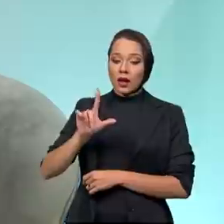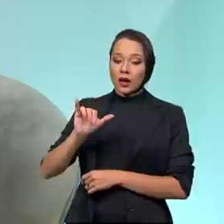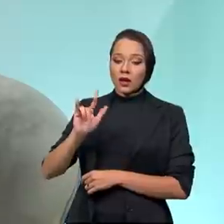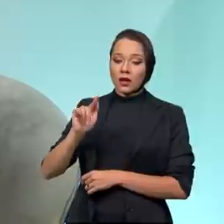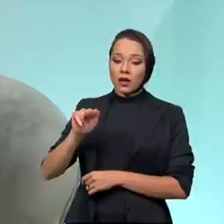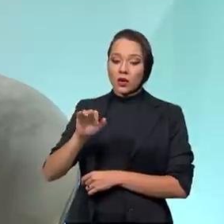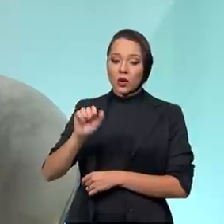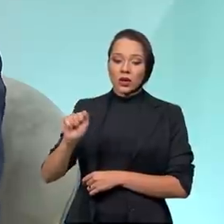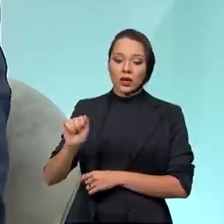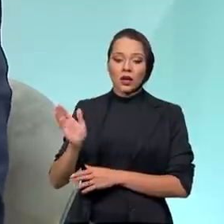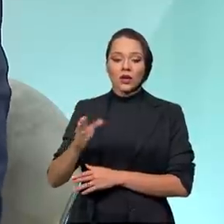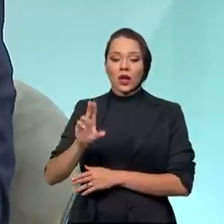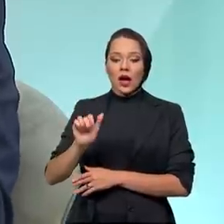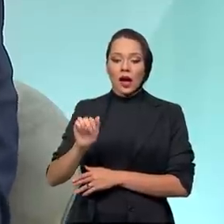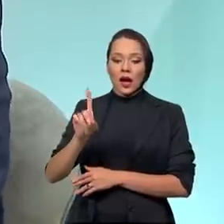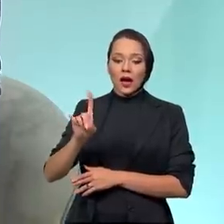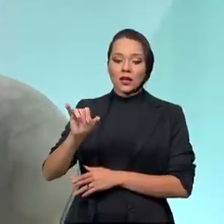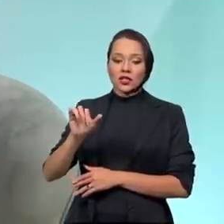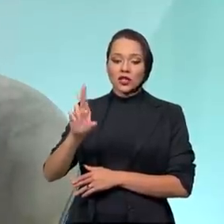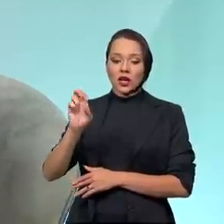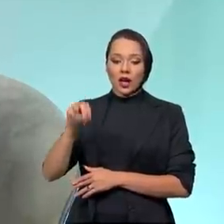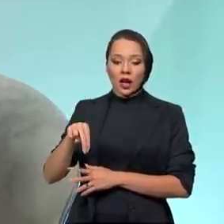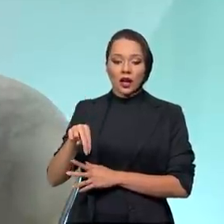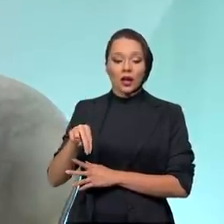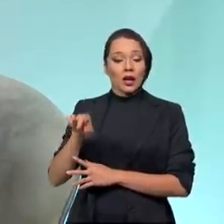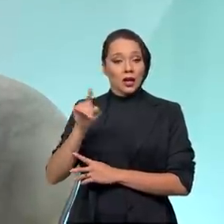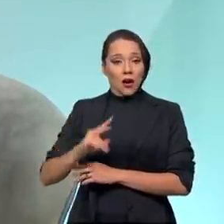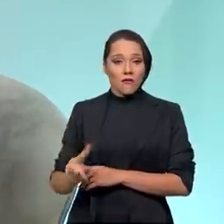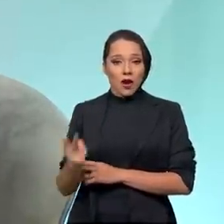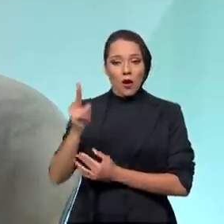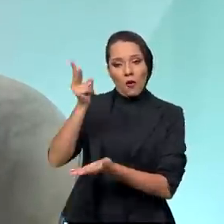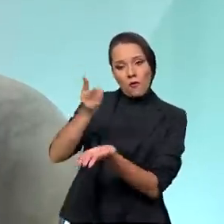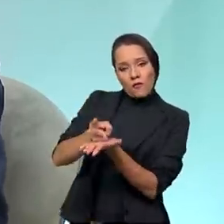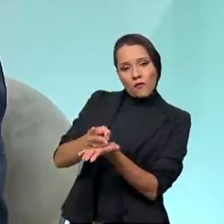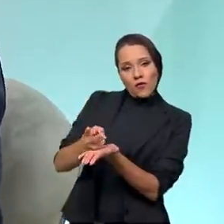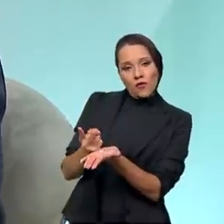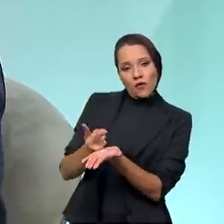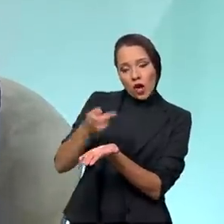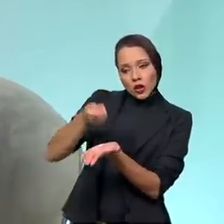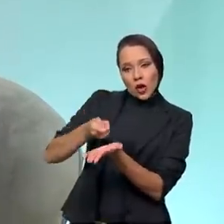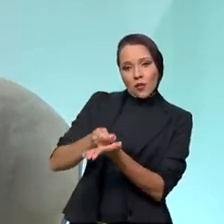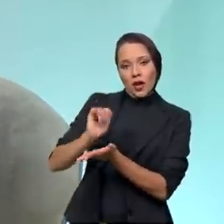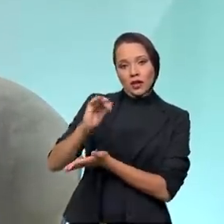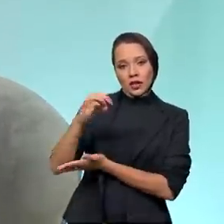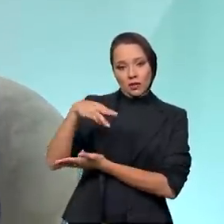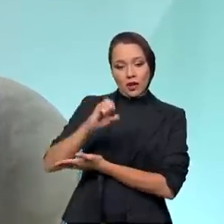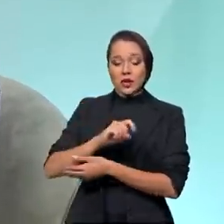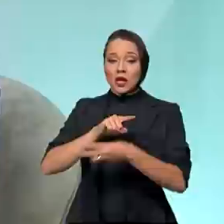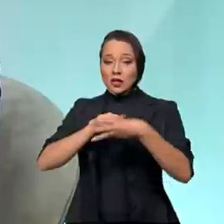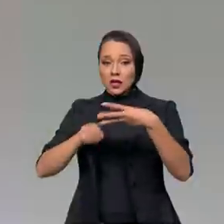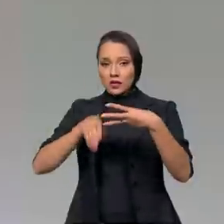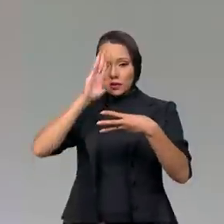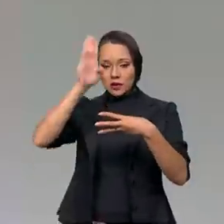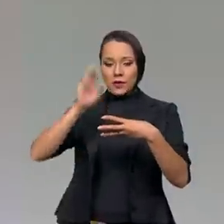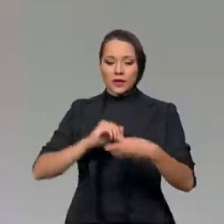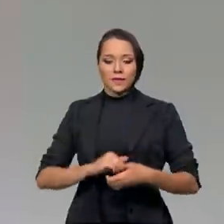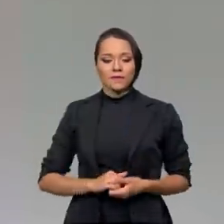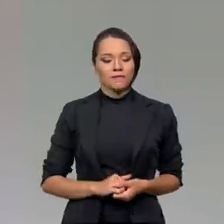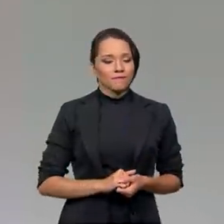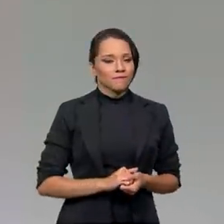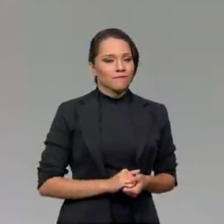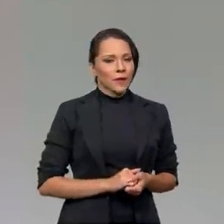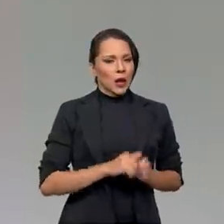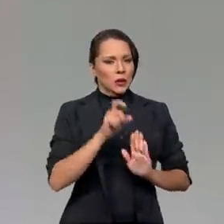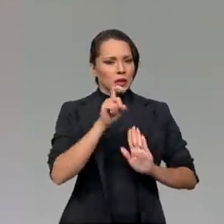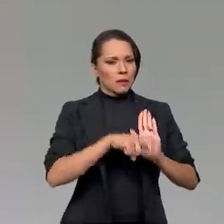ADREM, um valor fixo por litro na cobrança do ICMS. Esses são os três principais pontos. E os